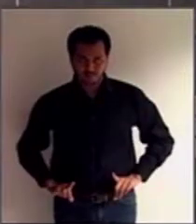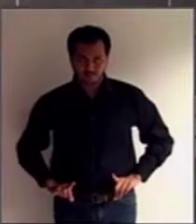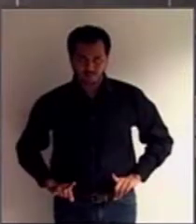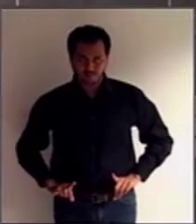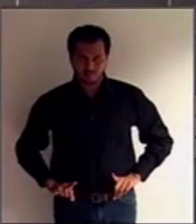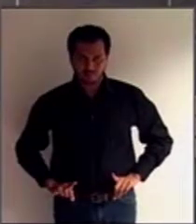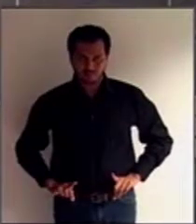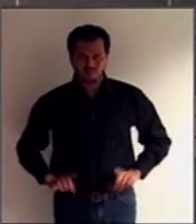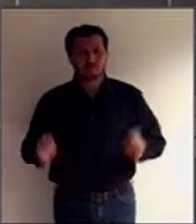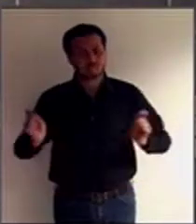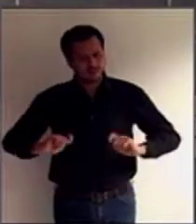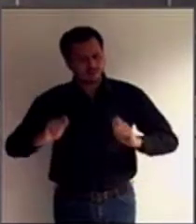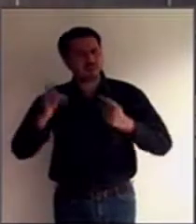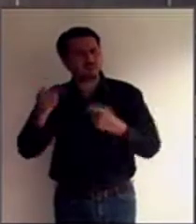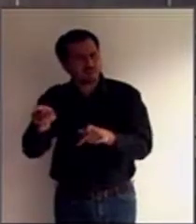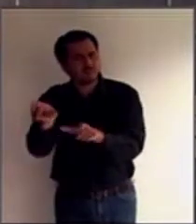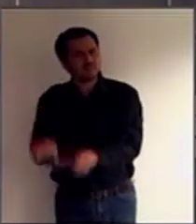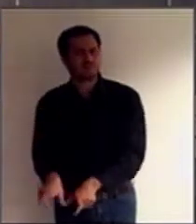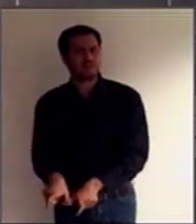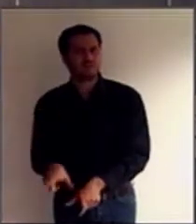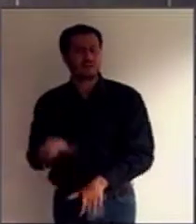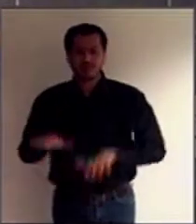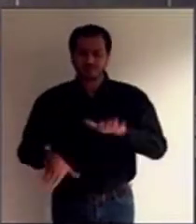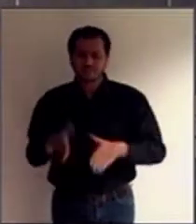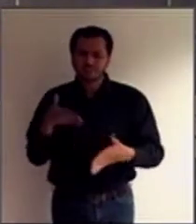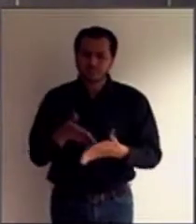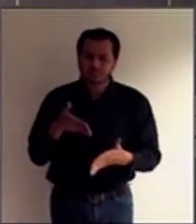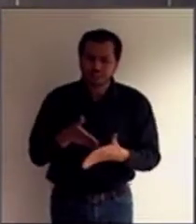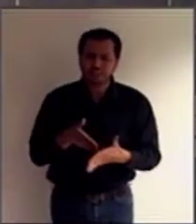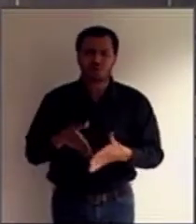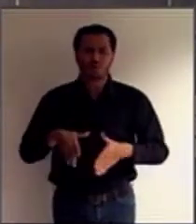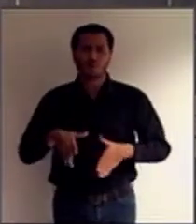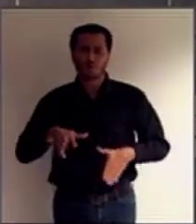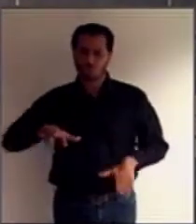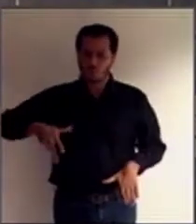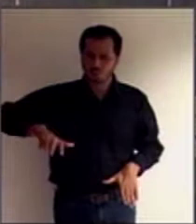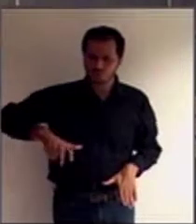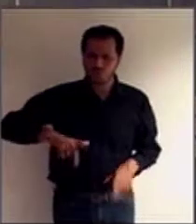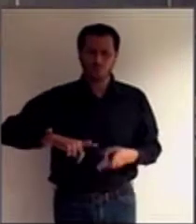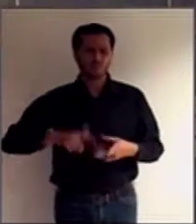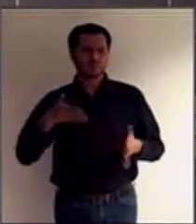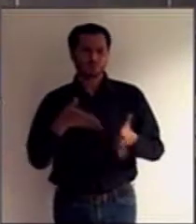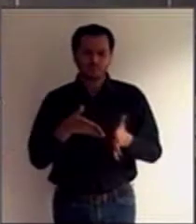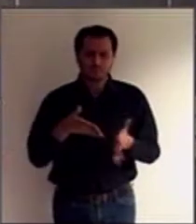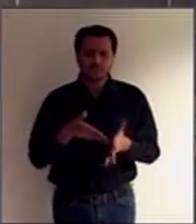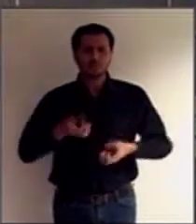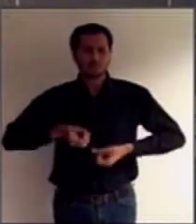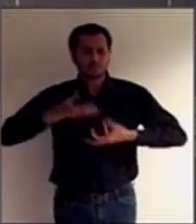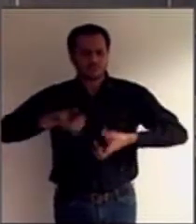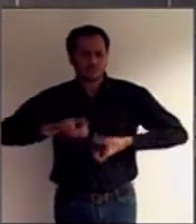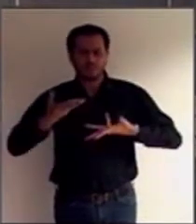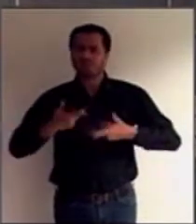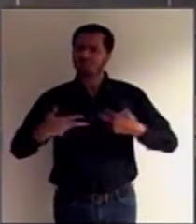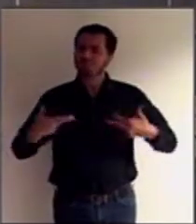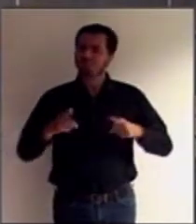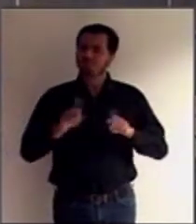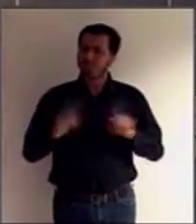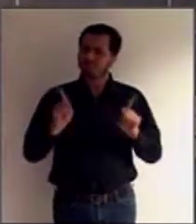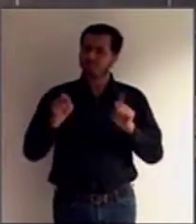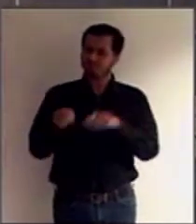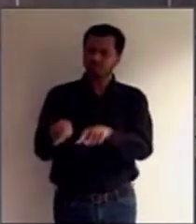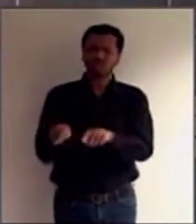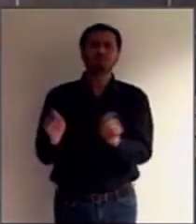mais que sejam suas limitações de expressão, que sejam suas limitações motoras. Então, há sempre em mente que a pessoa com